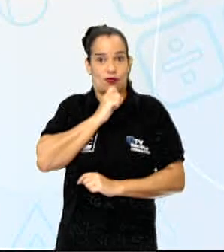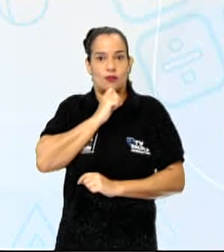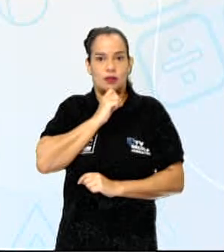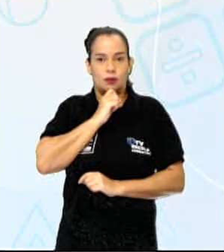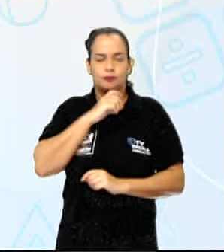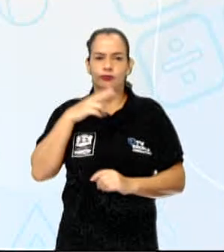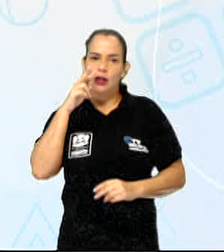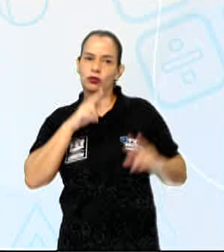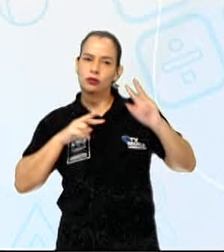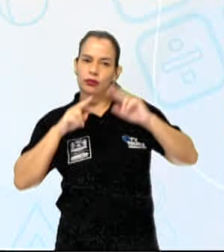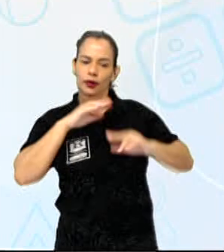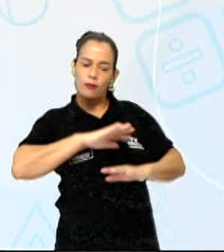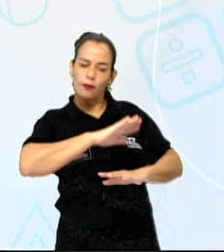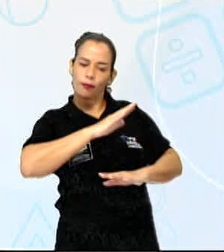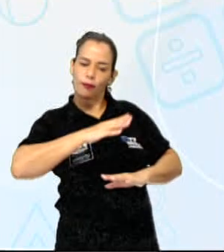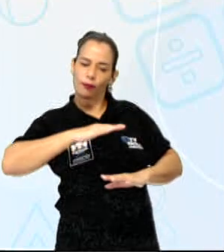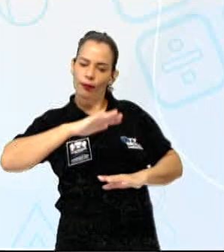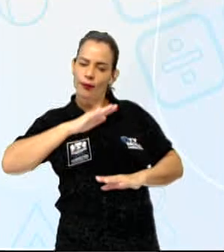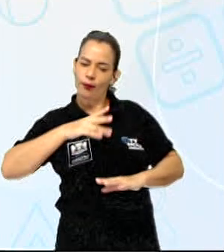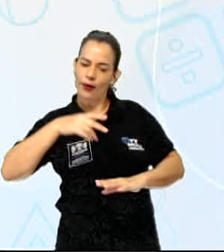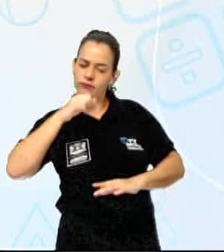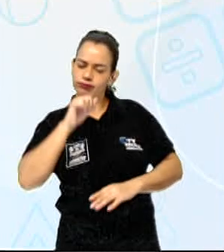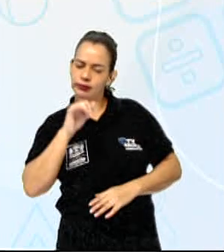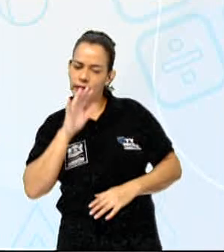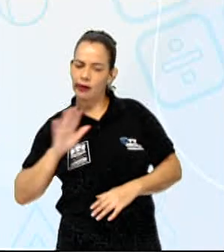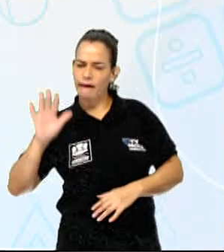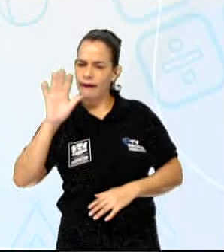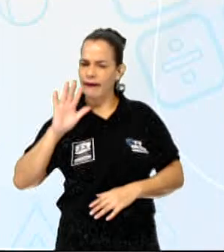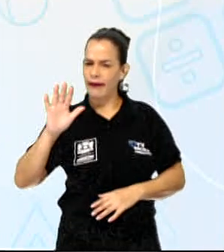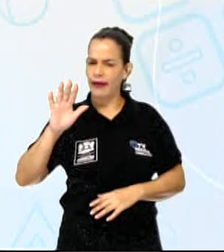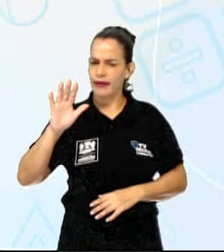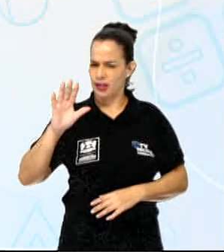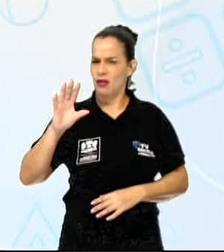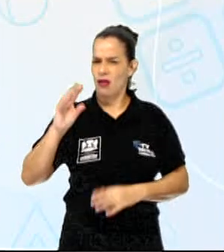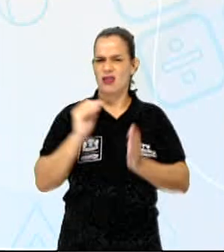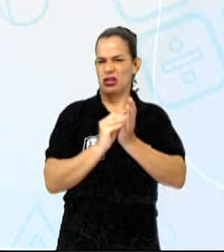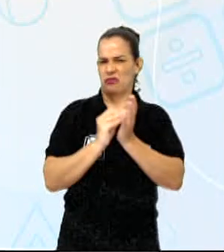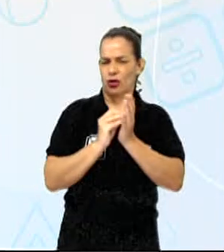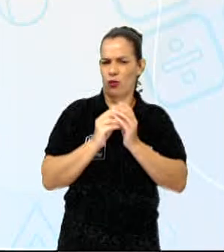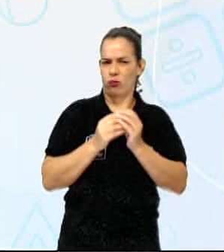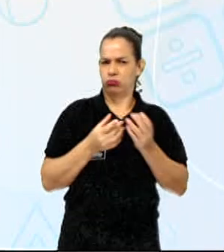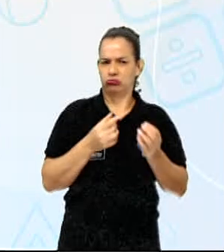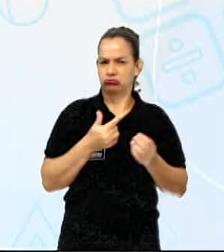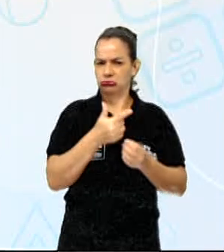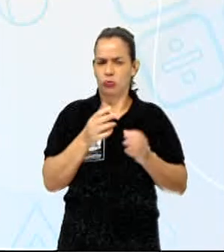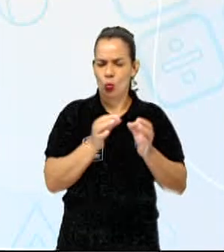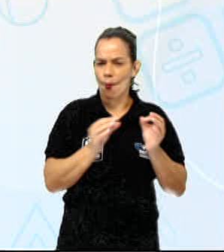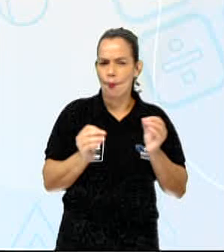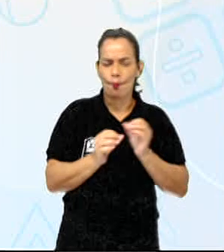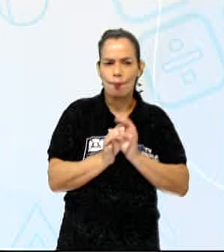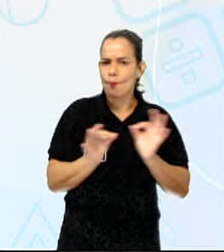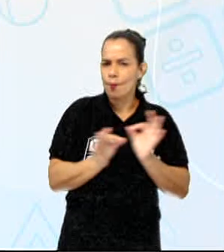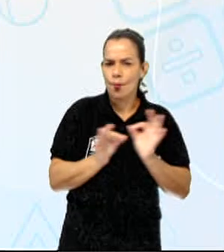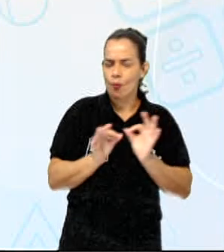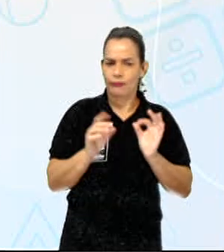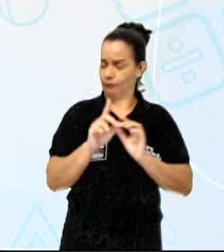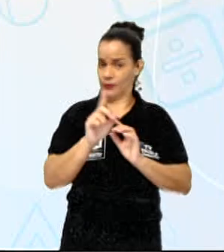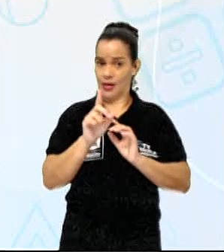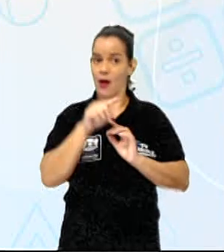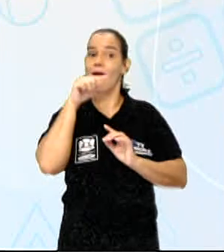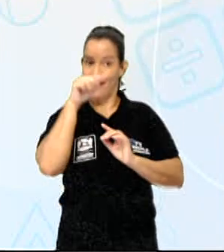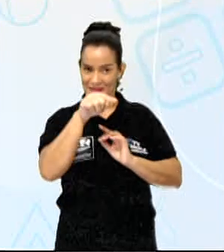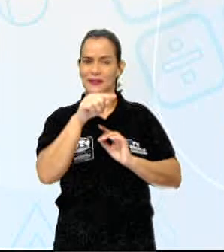lembra, tipo, uma paisagem devastada ou algo desse tipo. Mas não. Ela naturalmente é desse jeito.